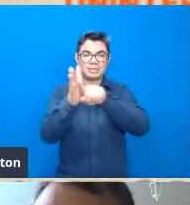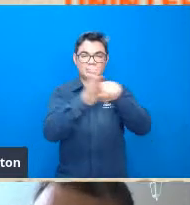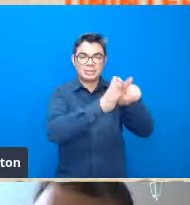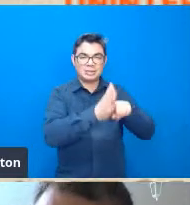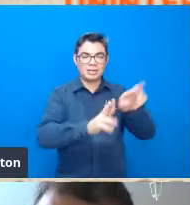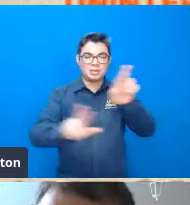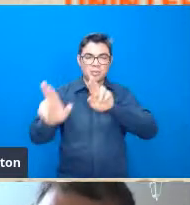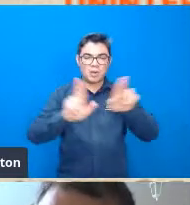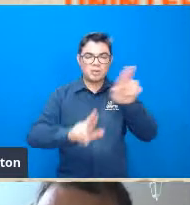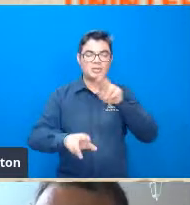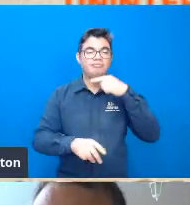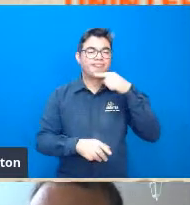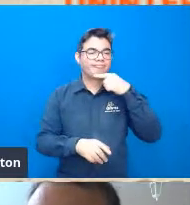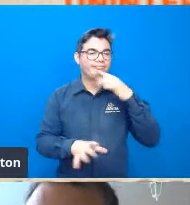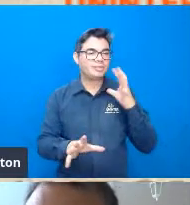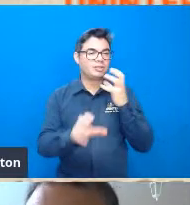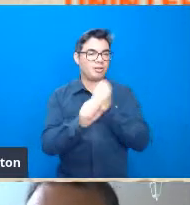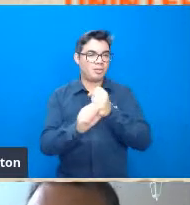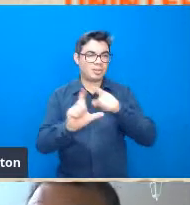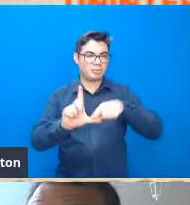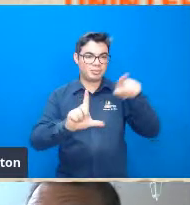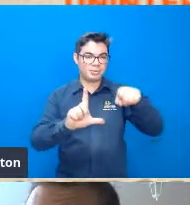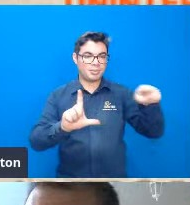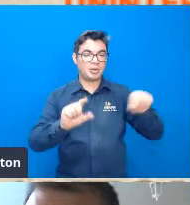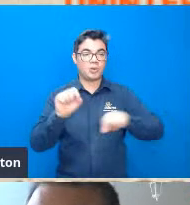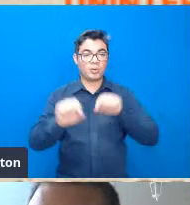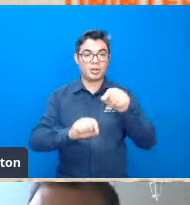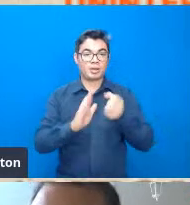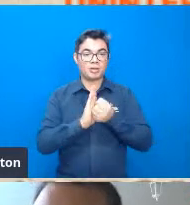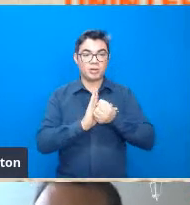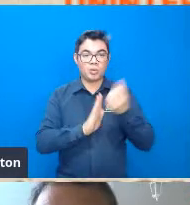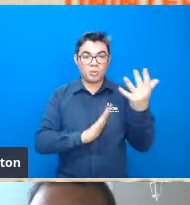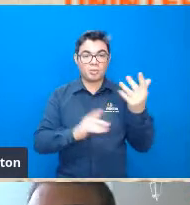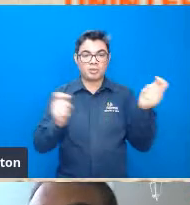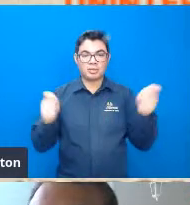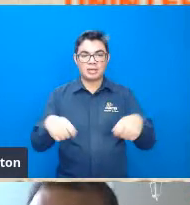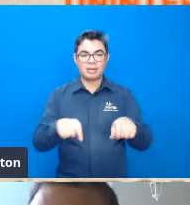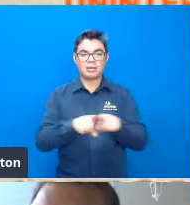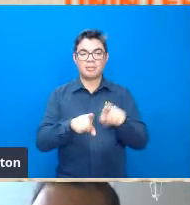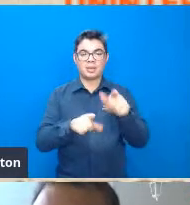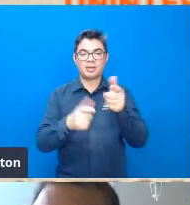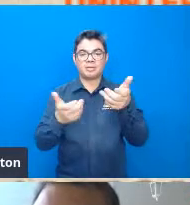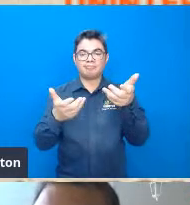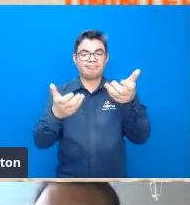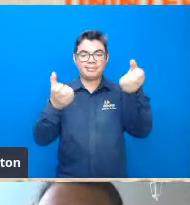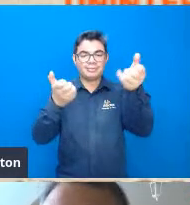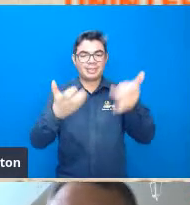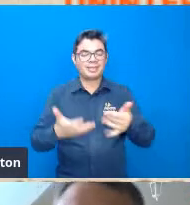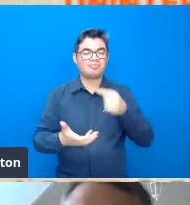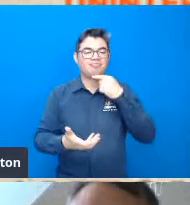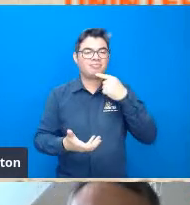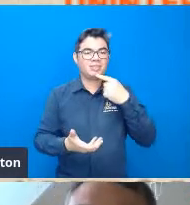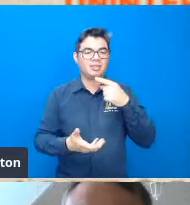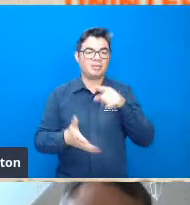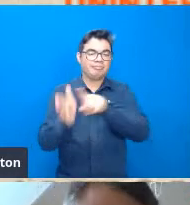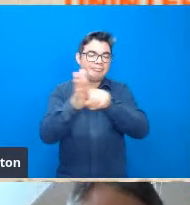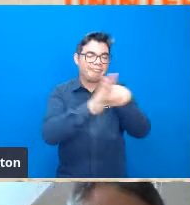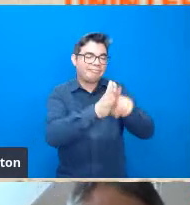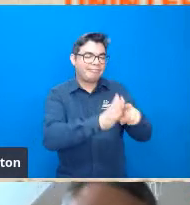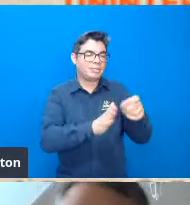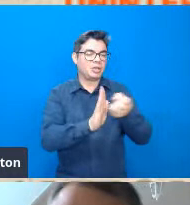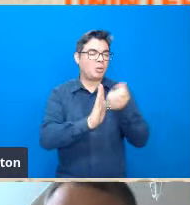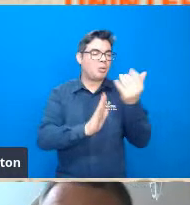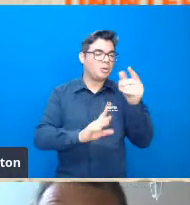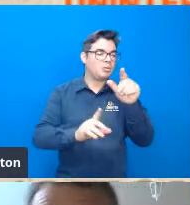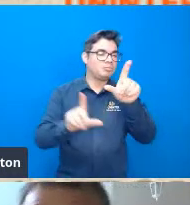encontrar esses índices os índices os números por si só não querem dizer muita coisa então talvez o que